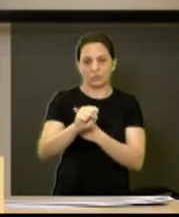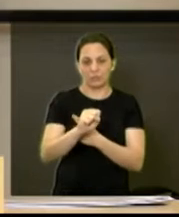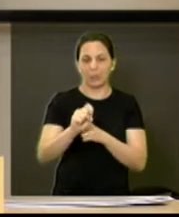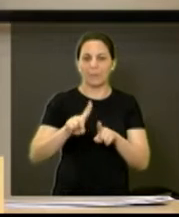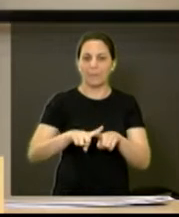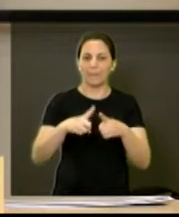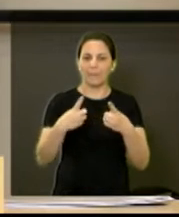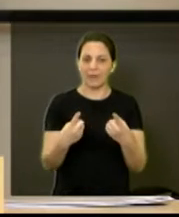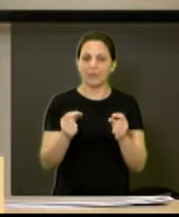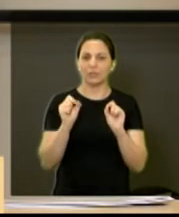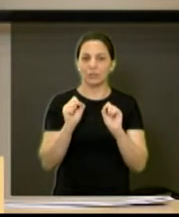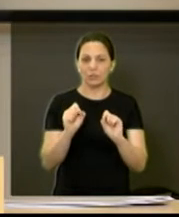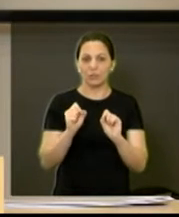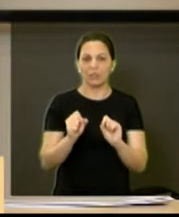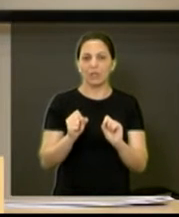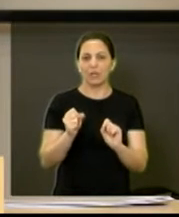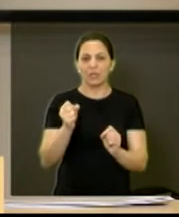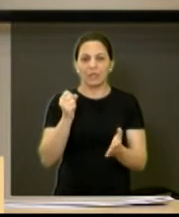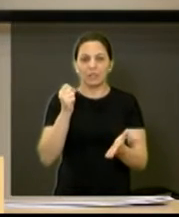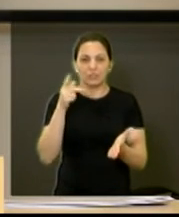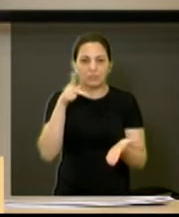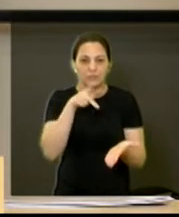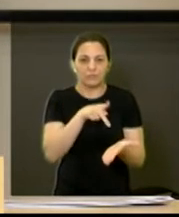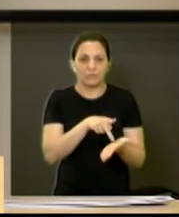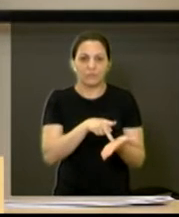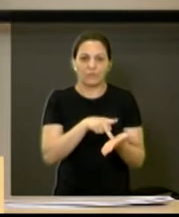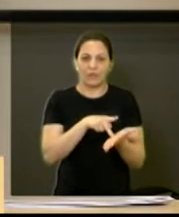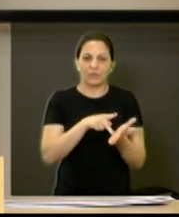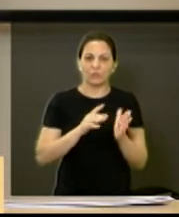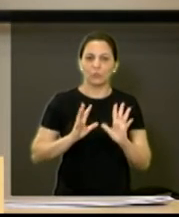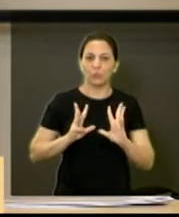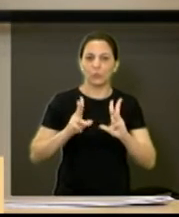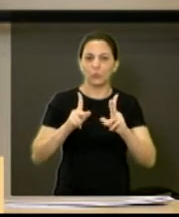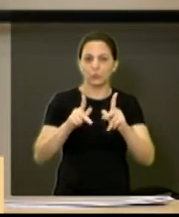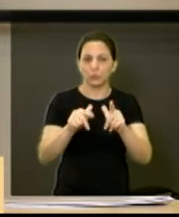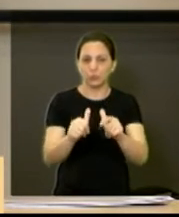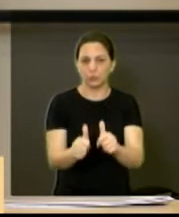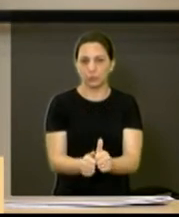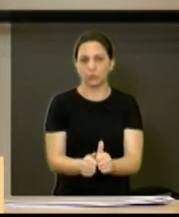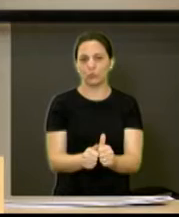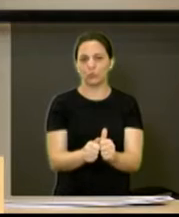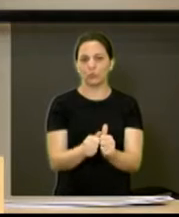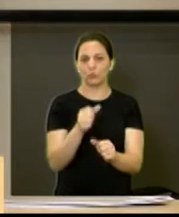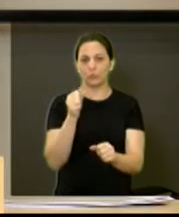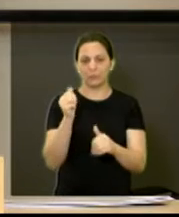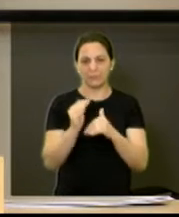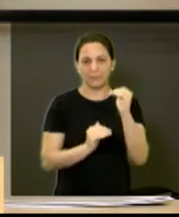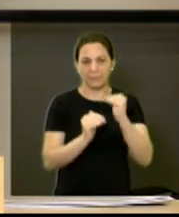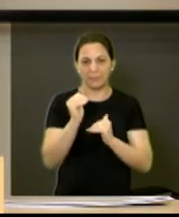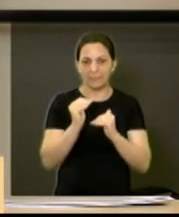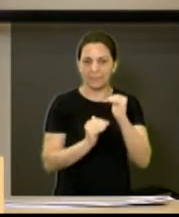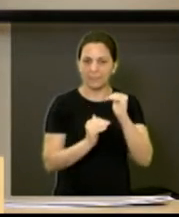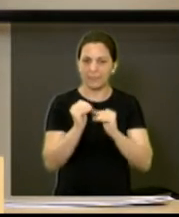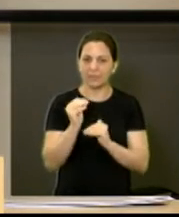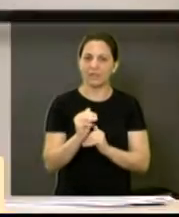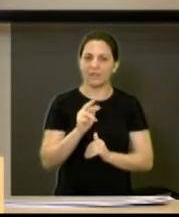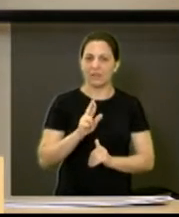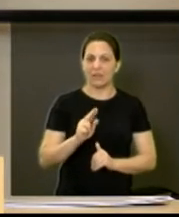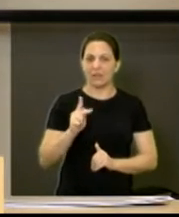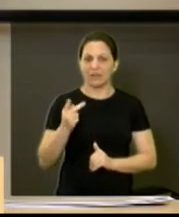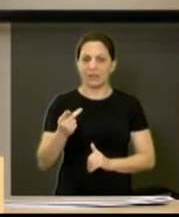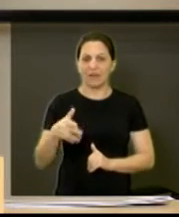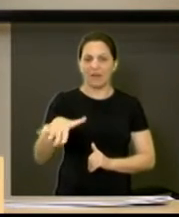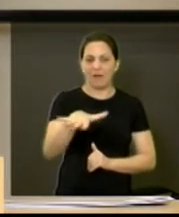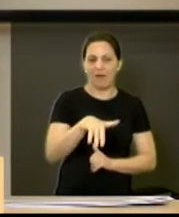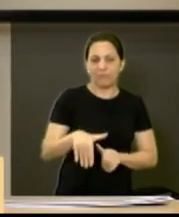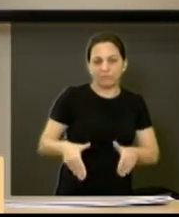para a gente poder concretizar toda essa ação, conciliar RH, espaço